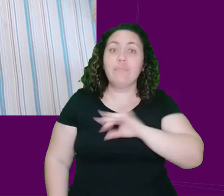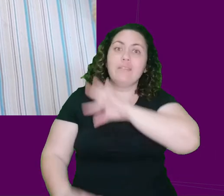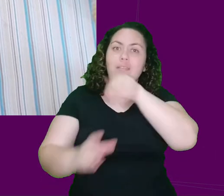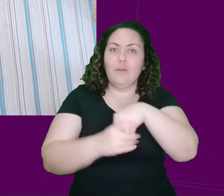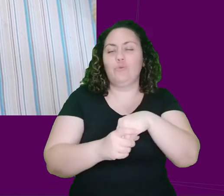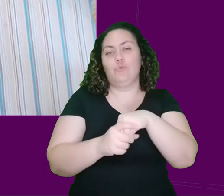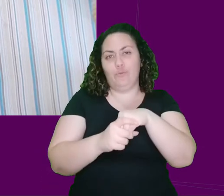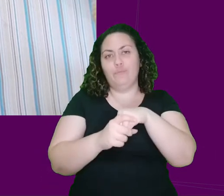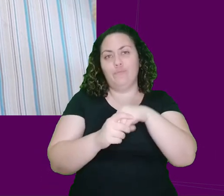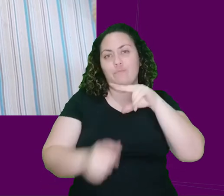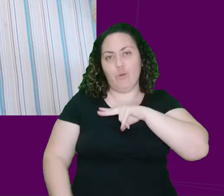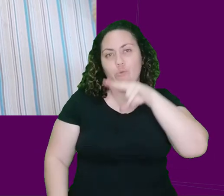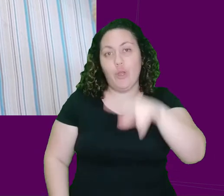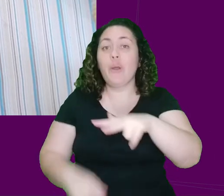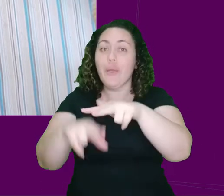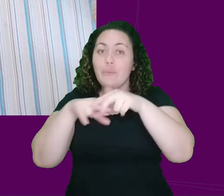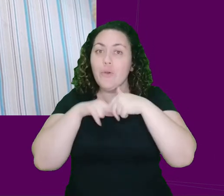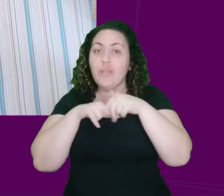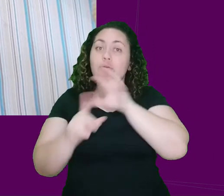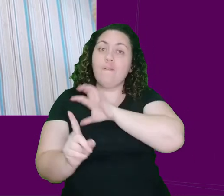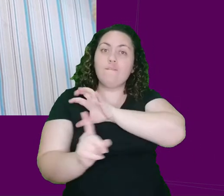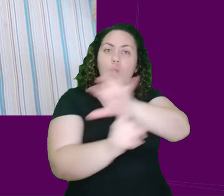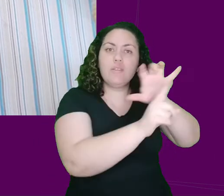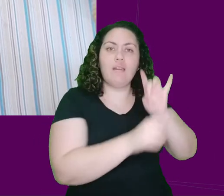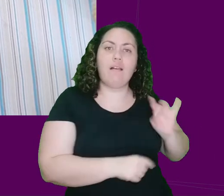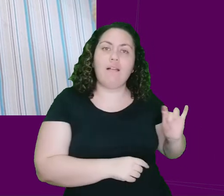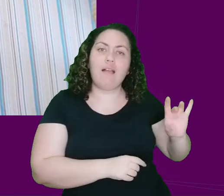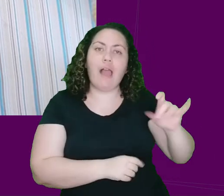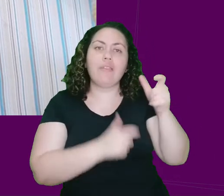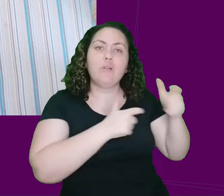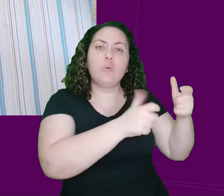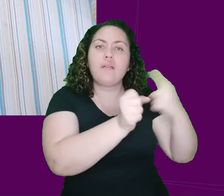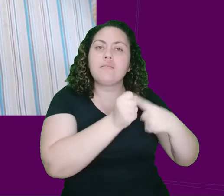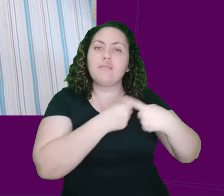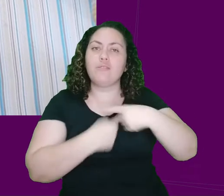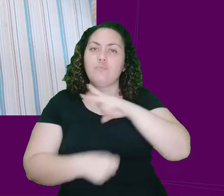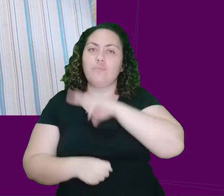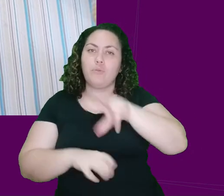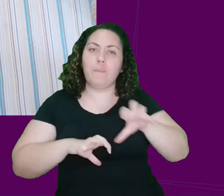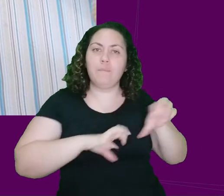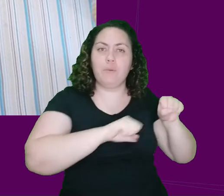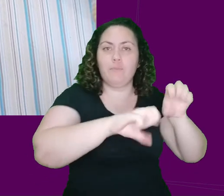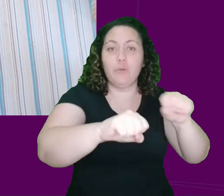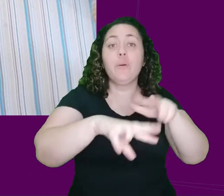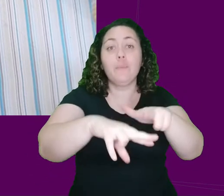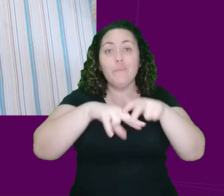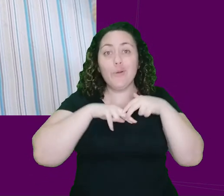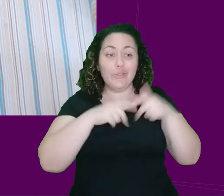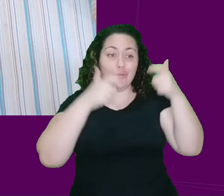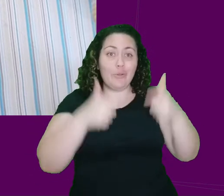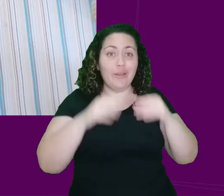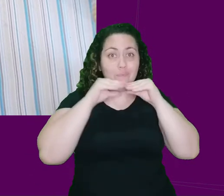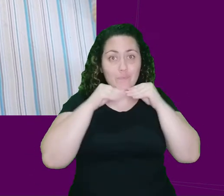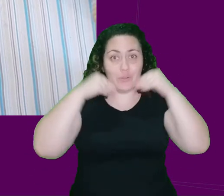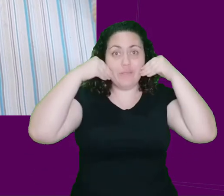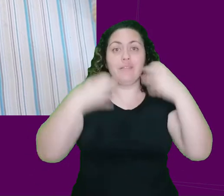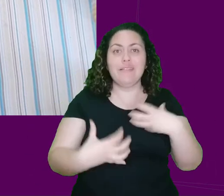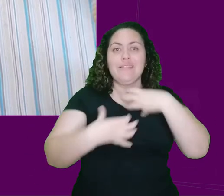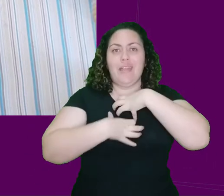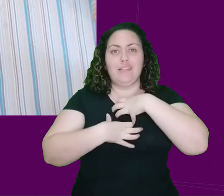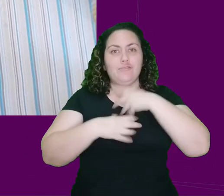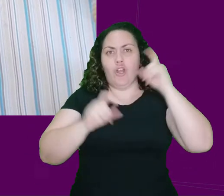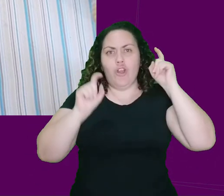reflexo nas colônias, né? Então, portanto, em Moçambique. Com isso, a população branca de Lourenço Marques sentiu as consequências